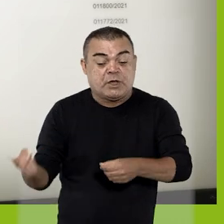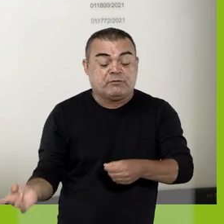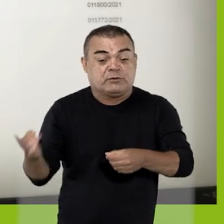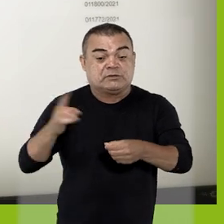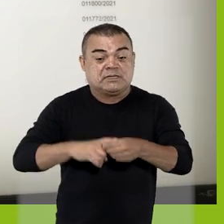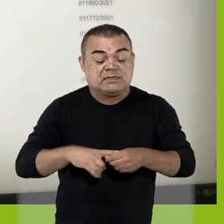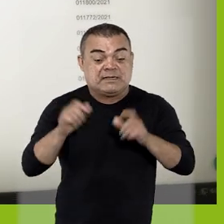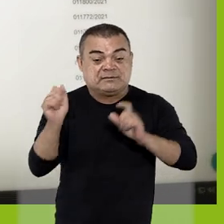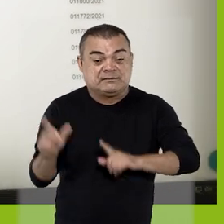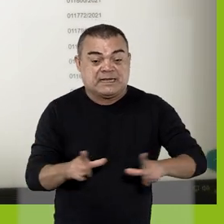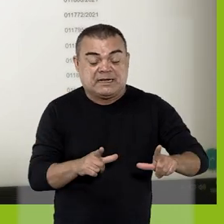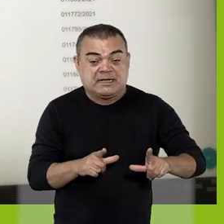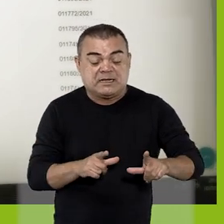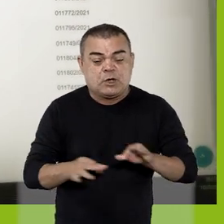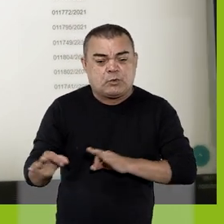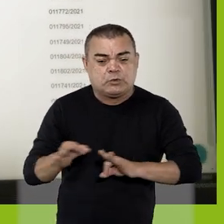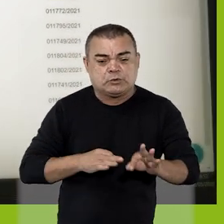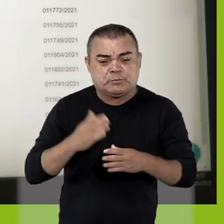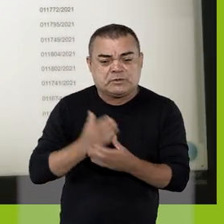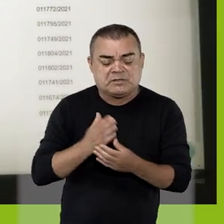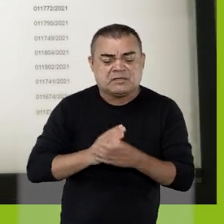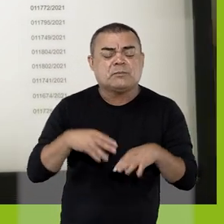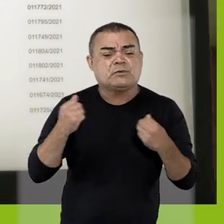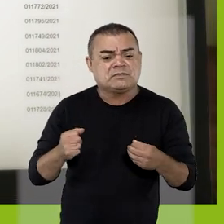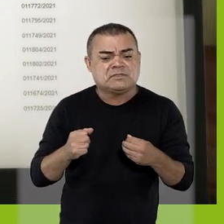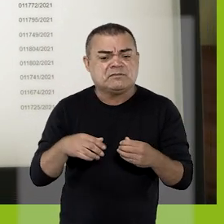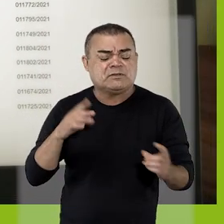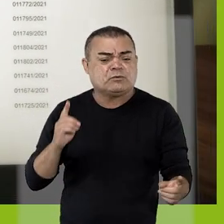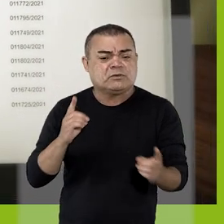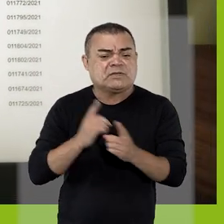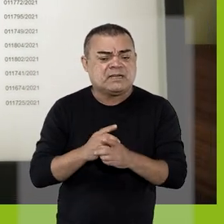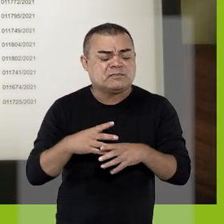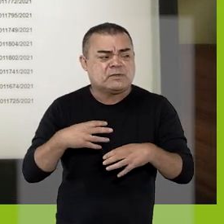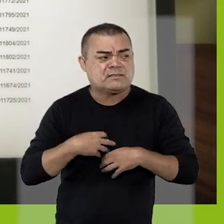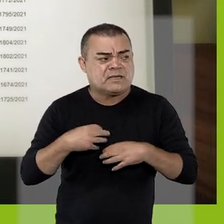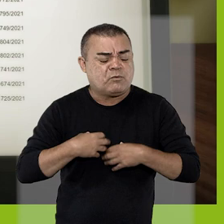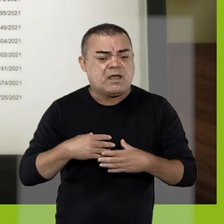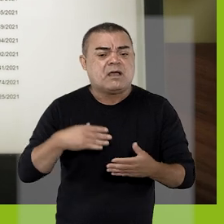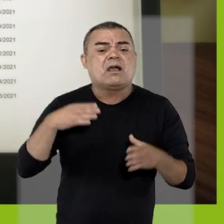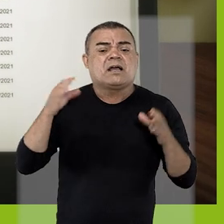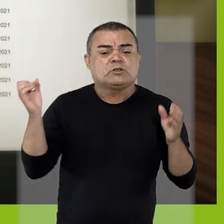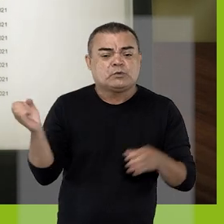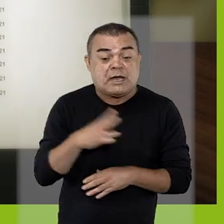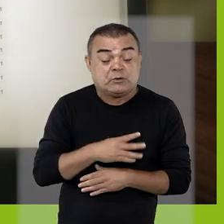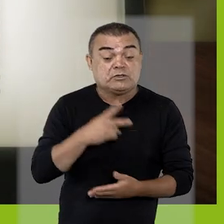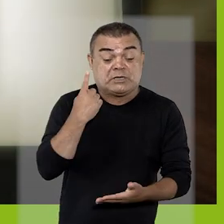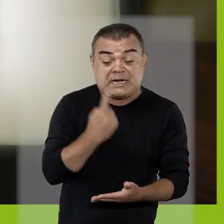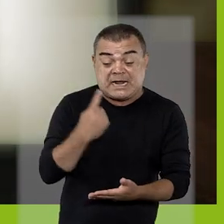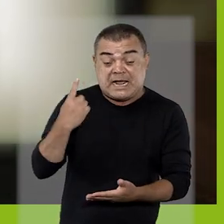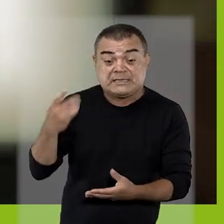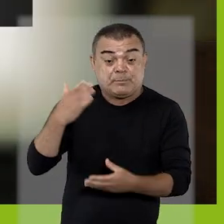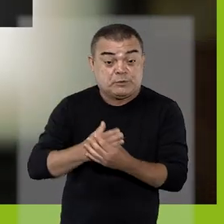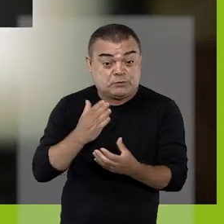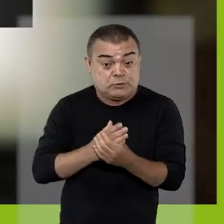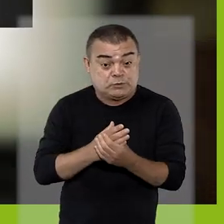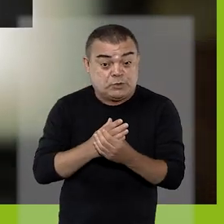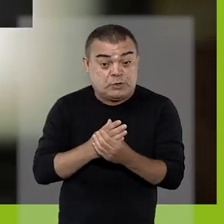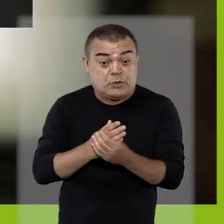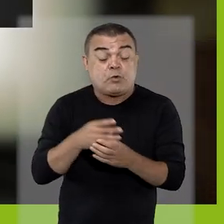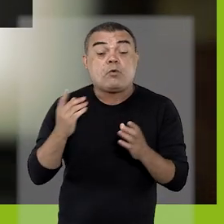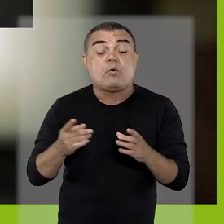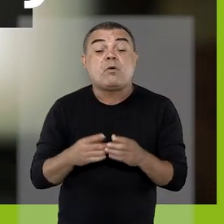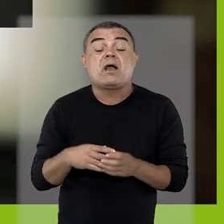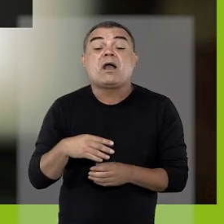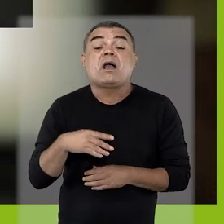Voltando à tela de Controle de Processos, é possível identificar a situação atual de cada processo, de acordo com